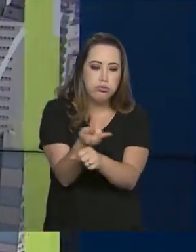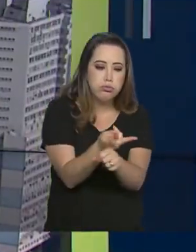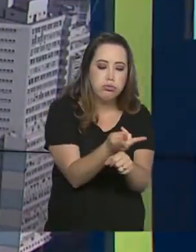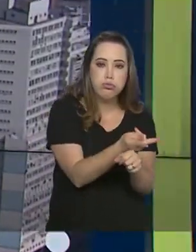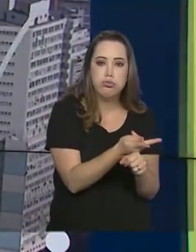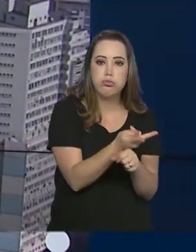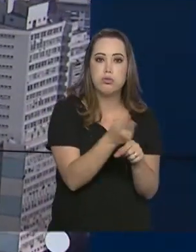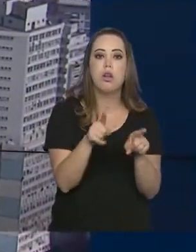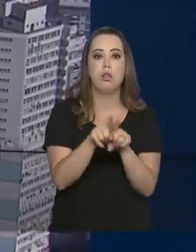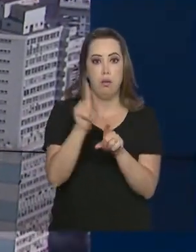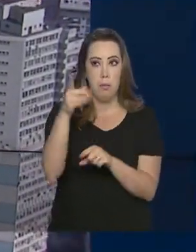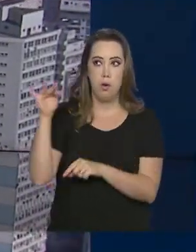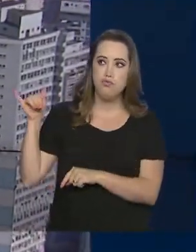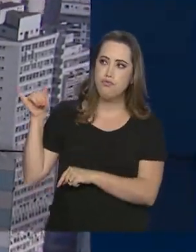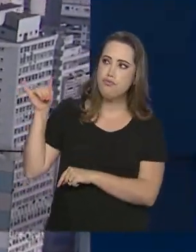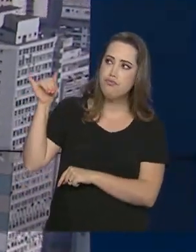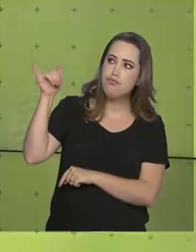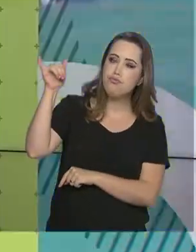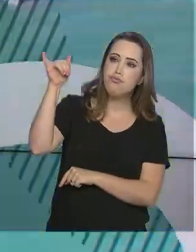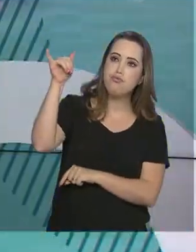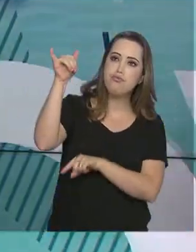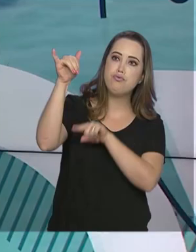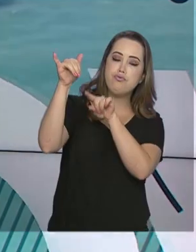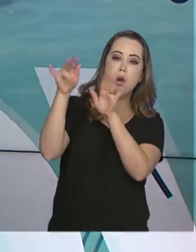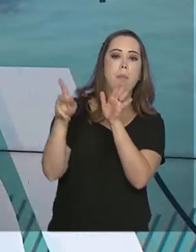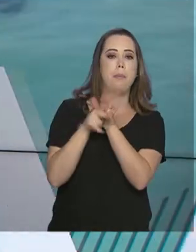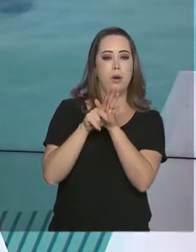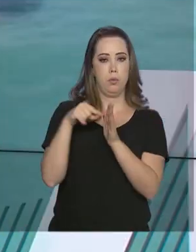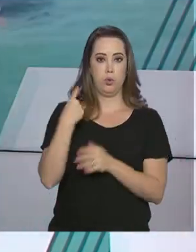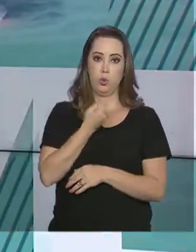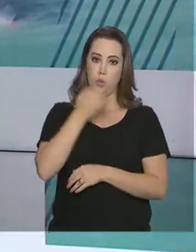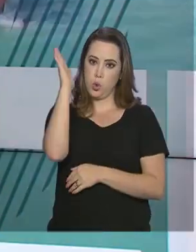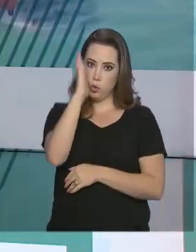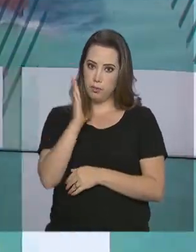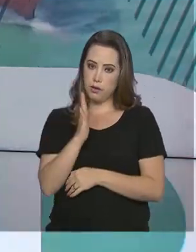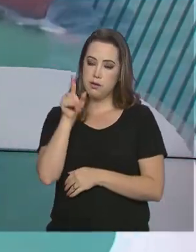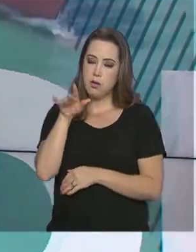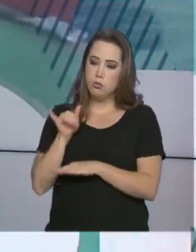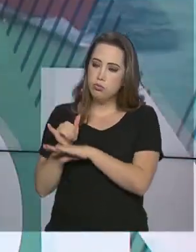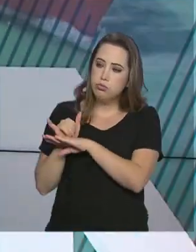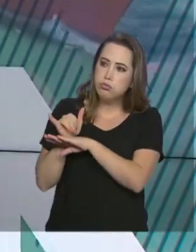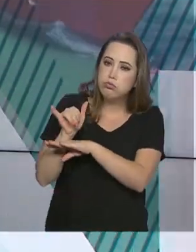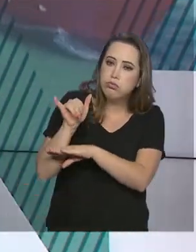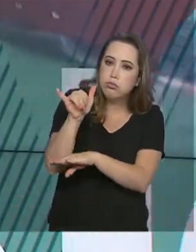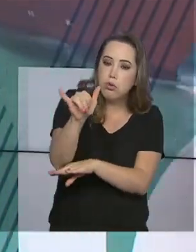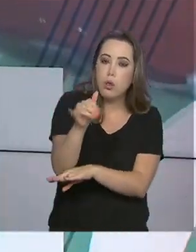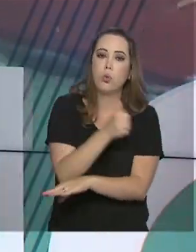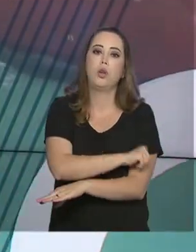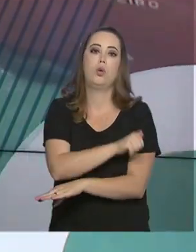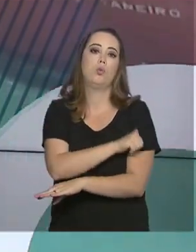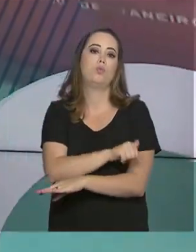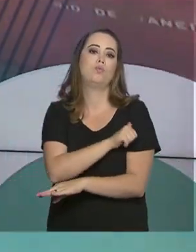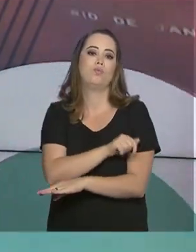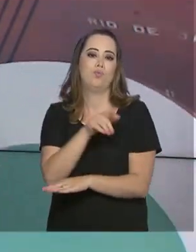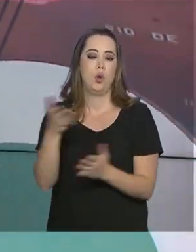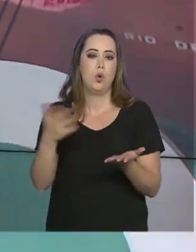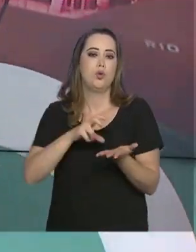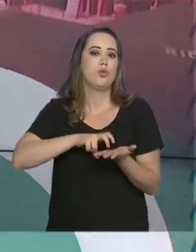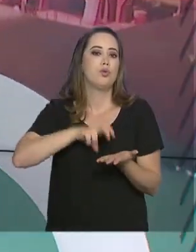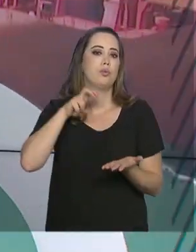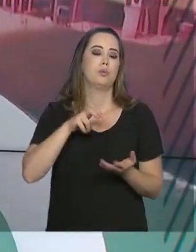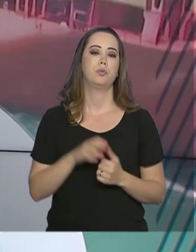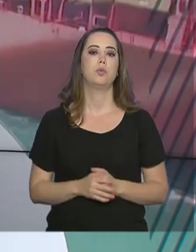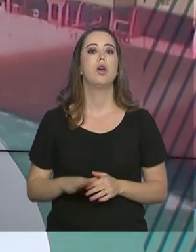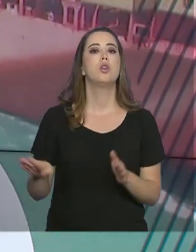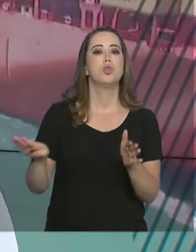com o envio de um avião. Uma aeronave da Força Aérea Brasileira decolou do aeroporto do Galeão, no Rio de Janeiro, na manhã de hoje